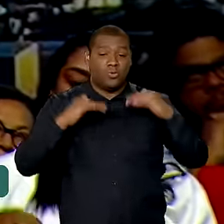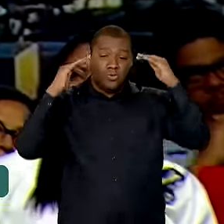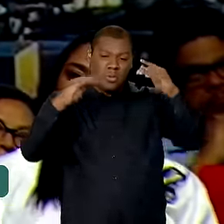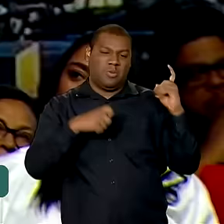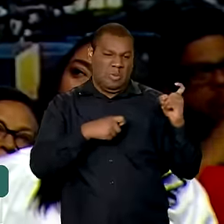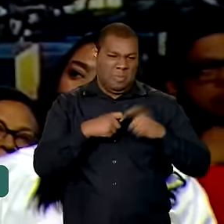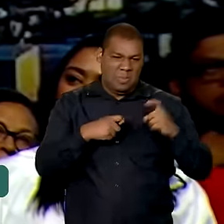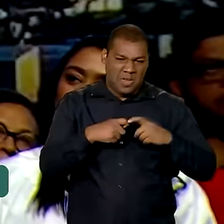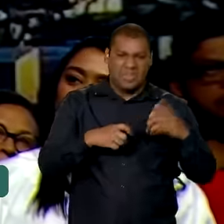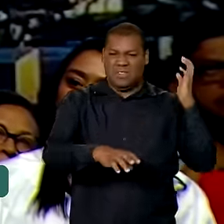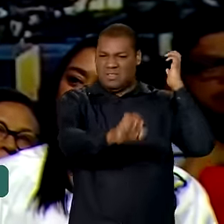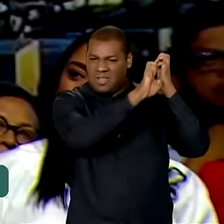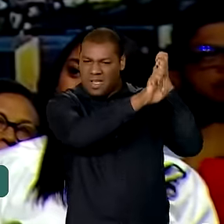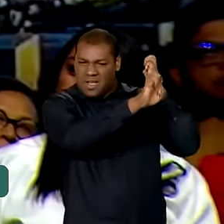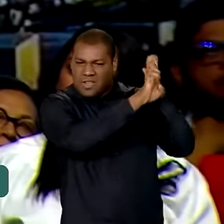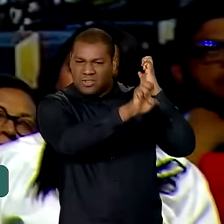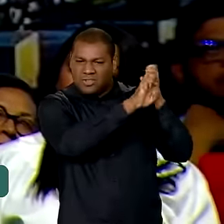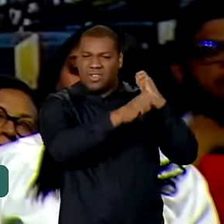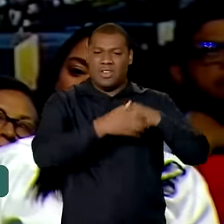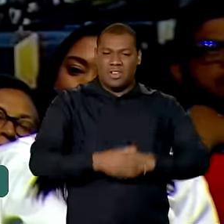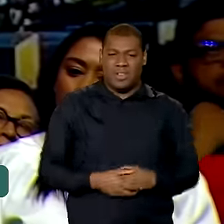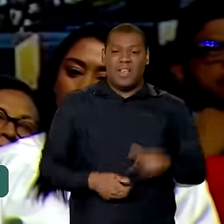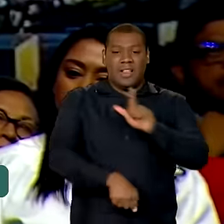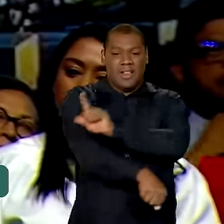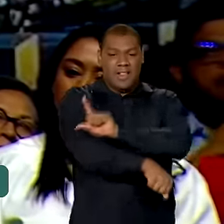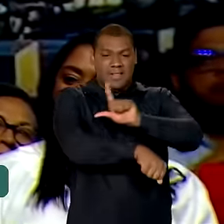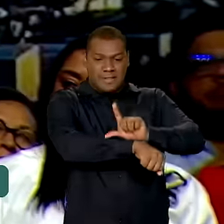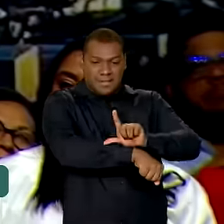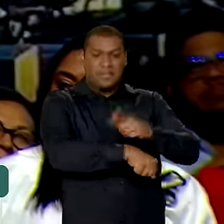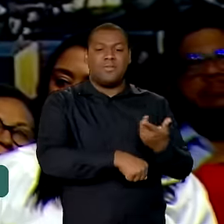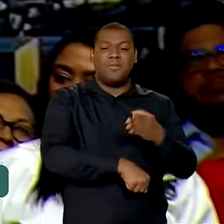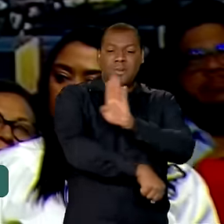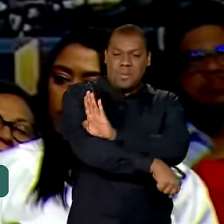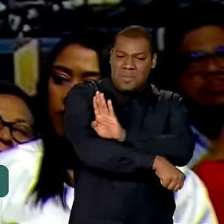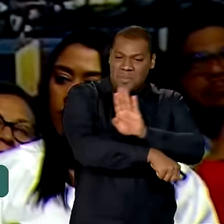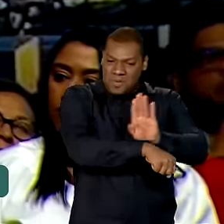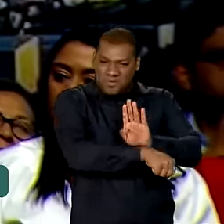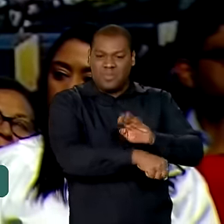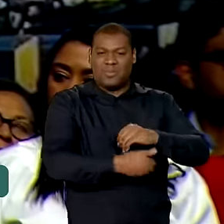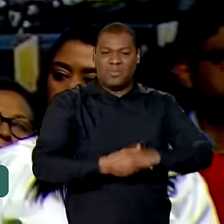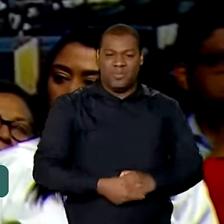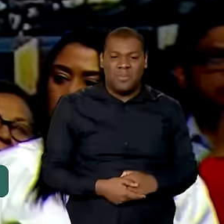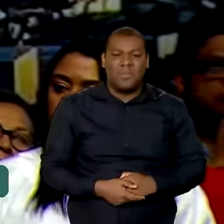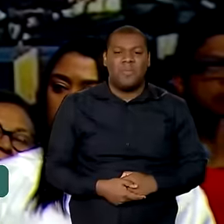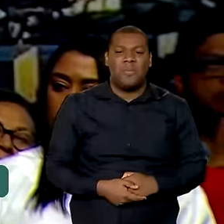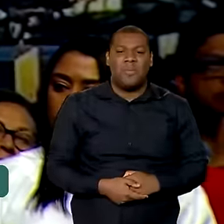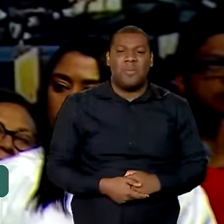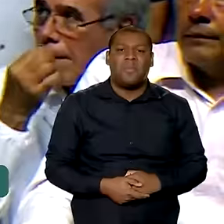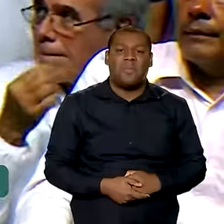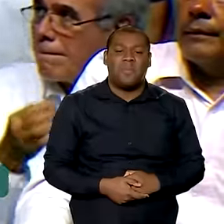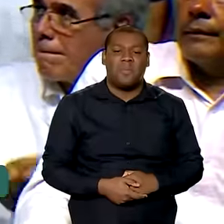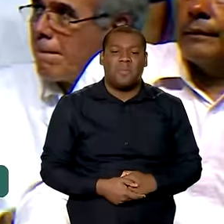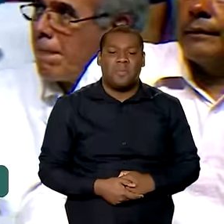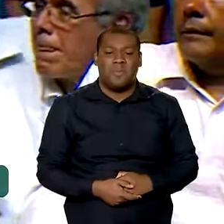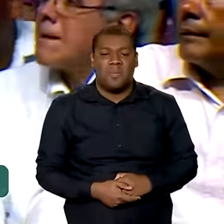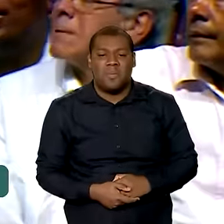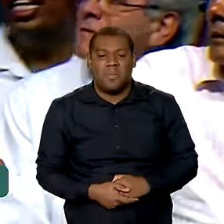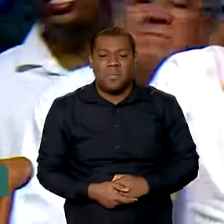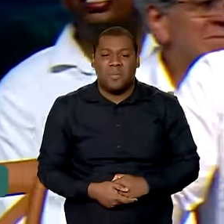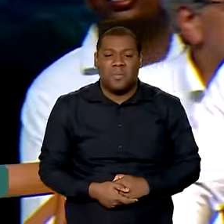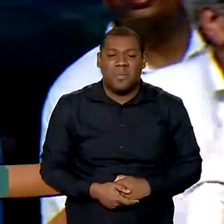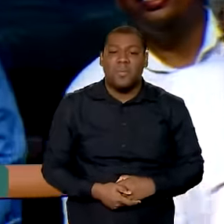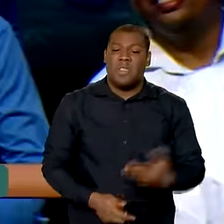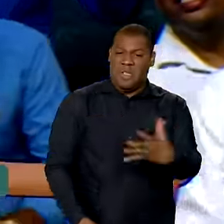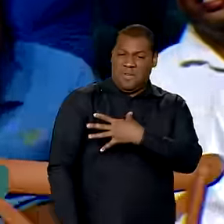Medicina, de Engenharia, de Licenciatura, de Bacharelado, dando as condições necessárias. A gente não quer